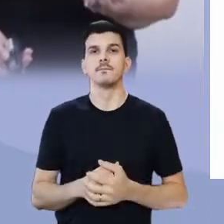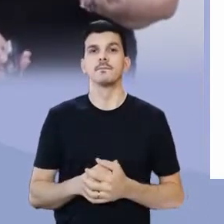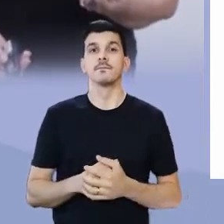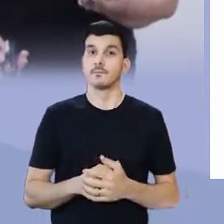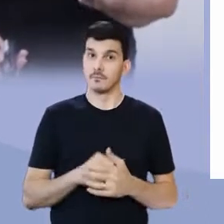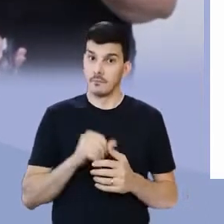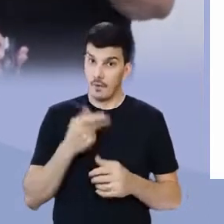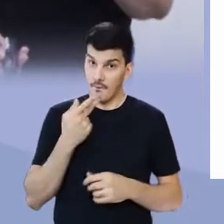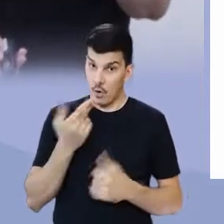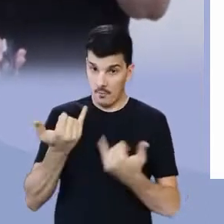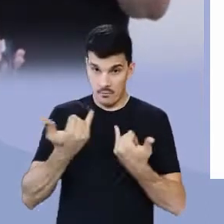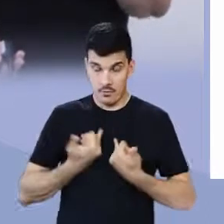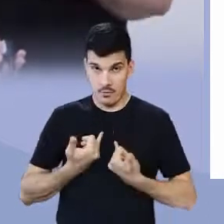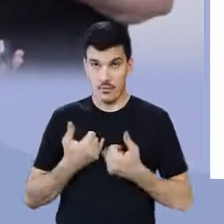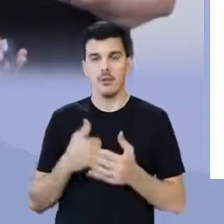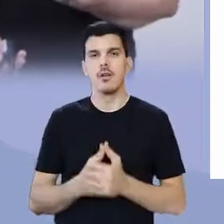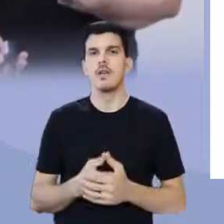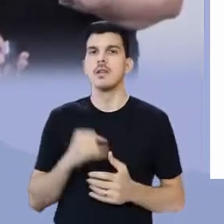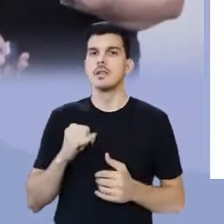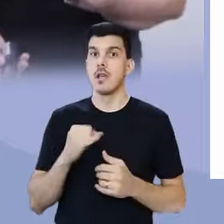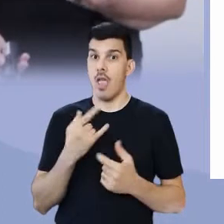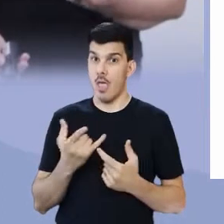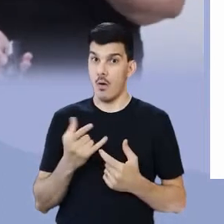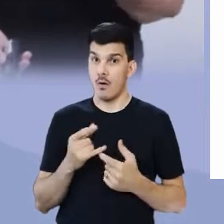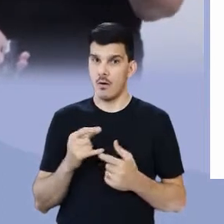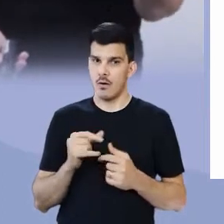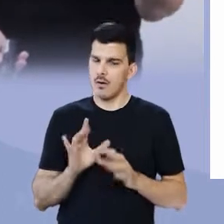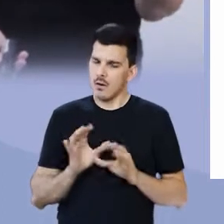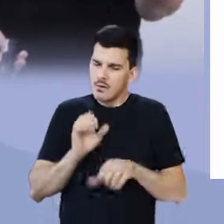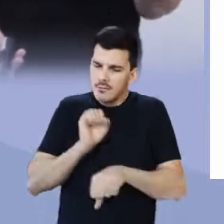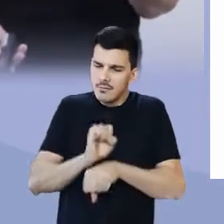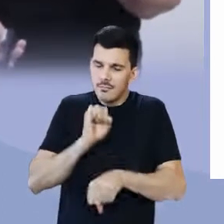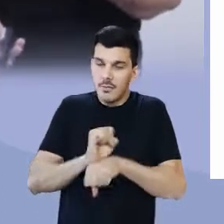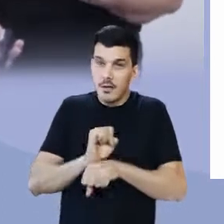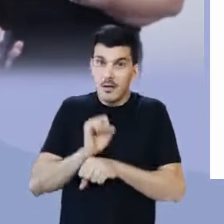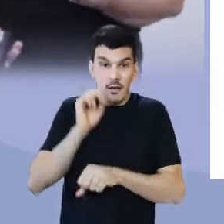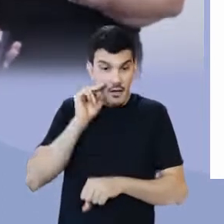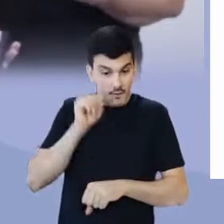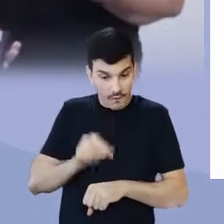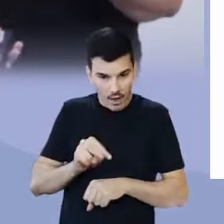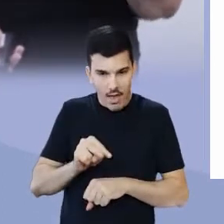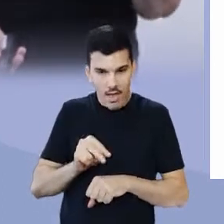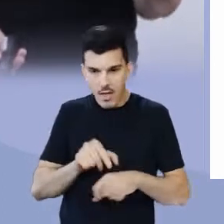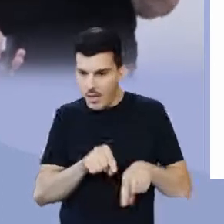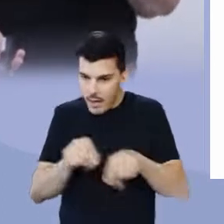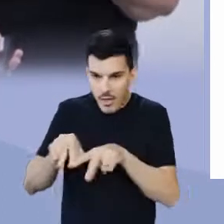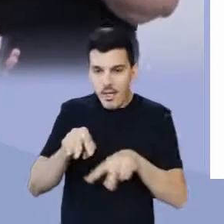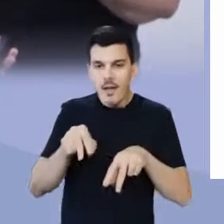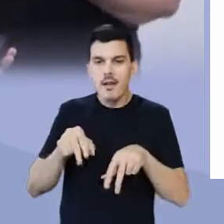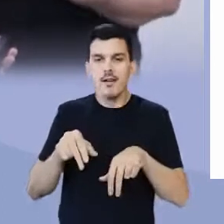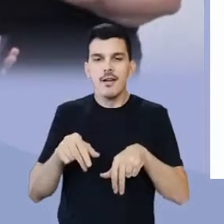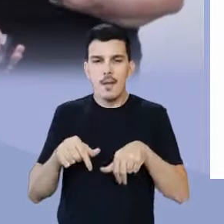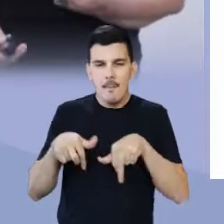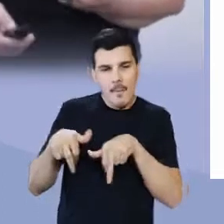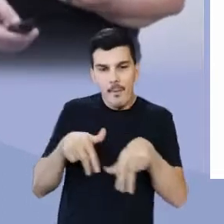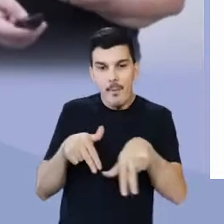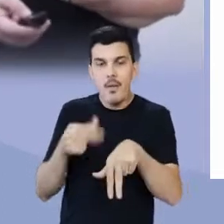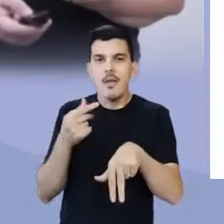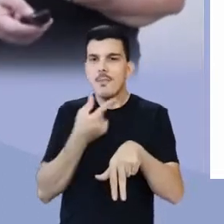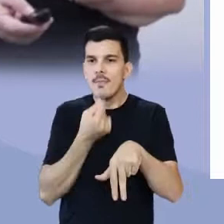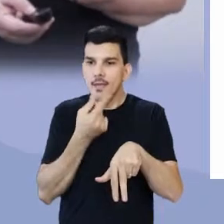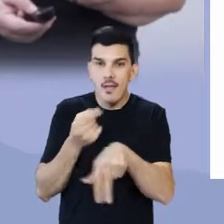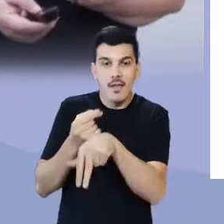Disse que se eu me perdesse, bastaria ela olhar para o chão. E quando visse um menino de meias